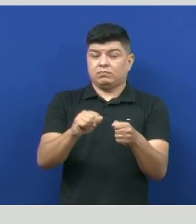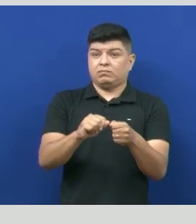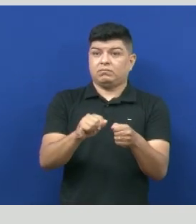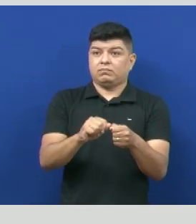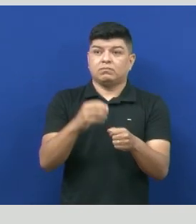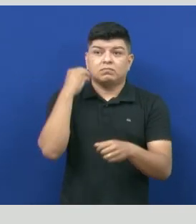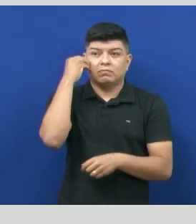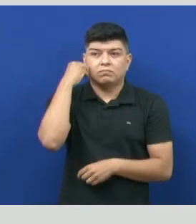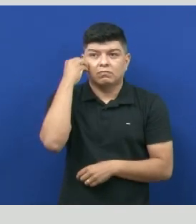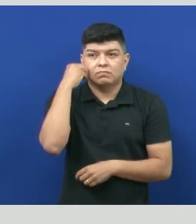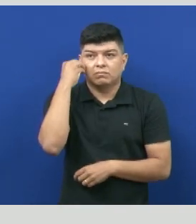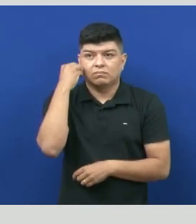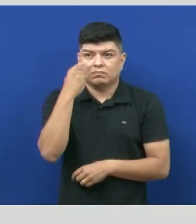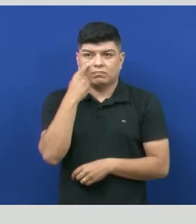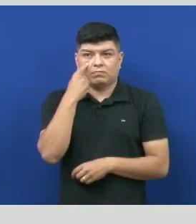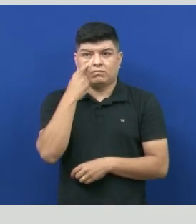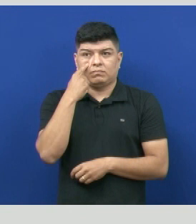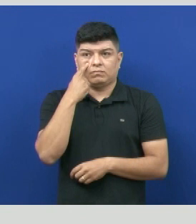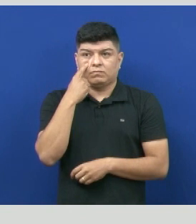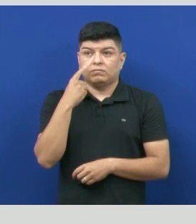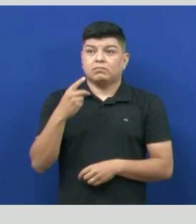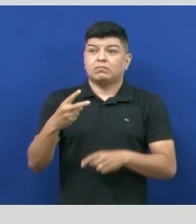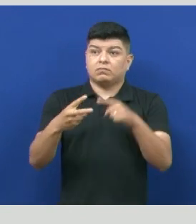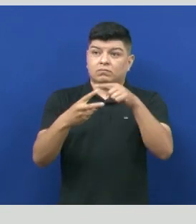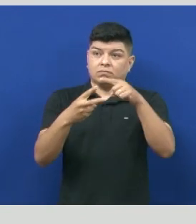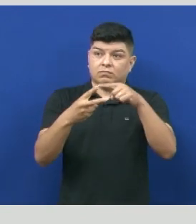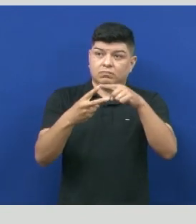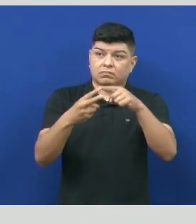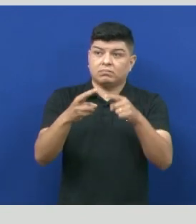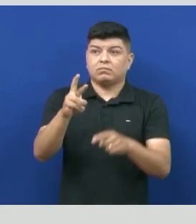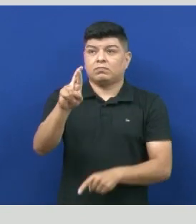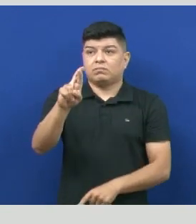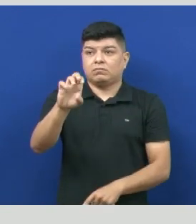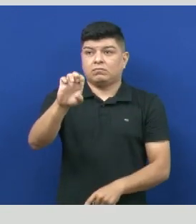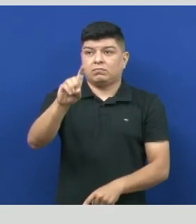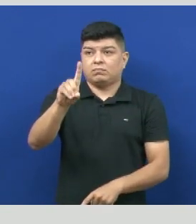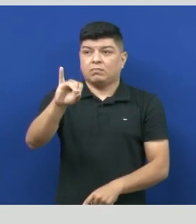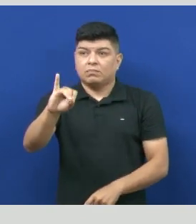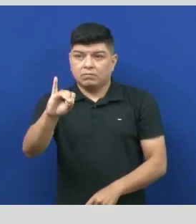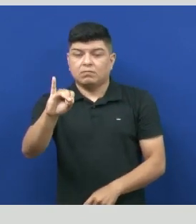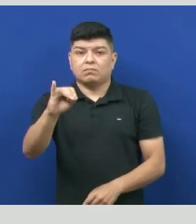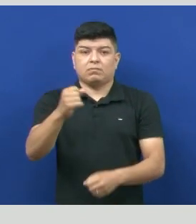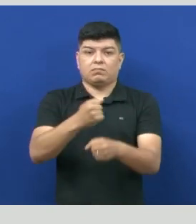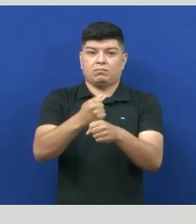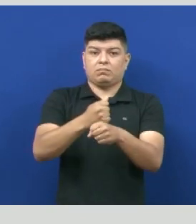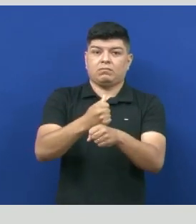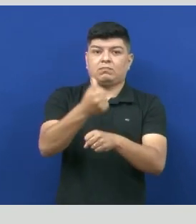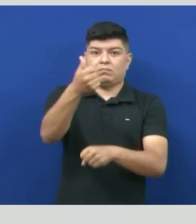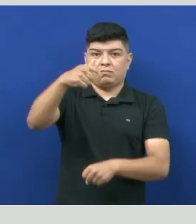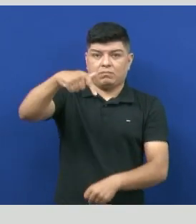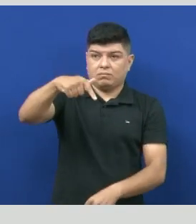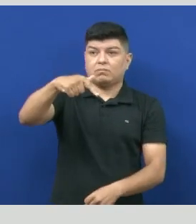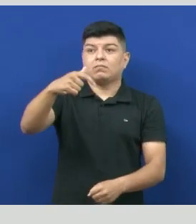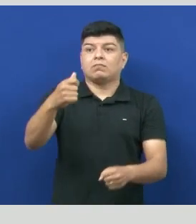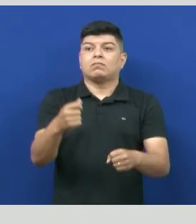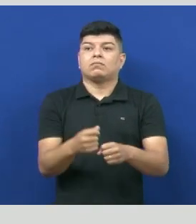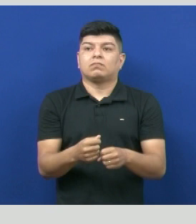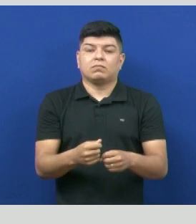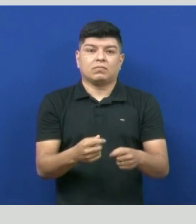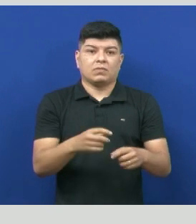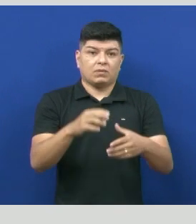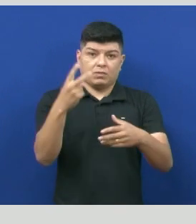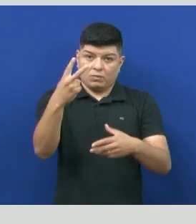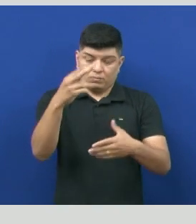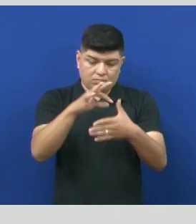experimentos. Vamos dar uma olhada em cada um deles aí. Primeiro do Francesco Reddi, lá no século XVII. Francesco Reddi pegou dois